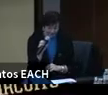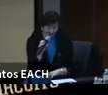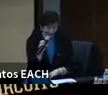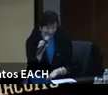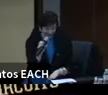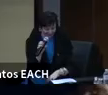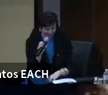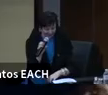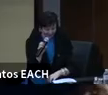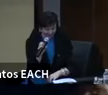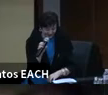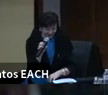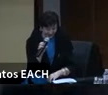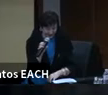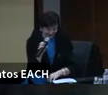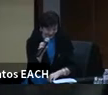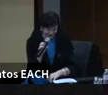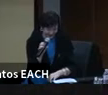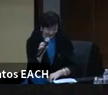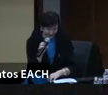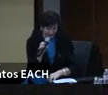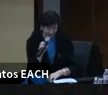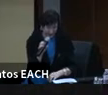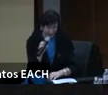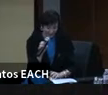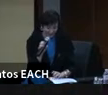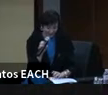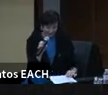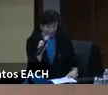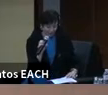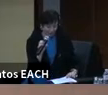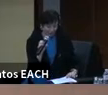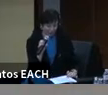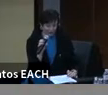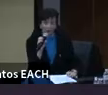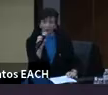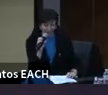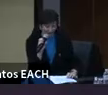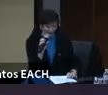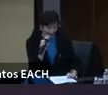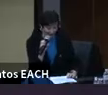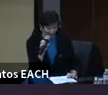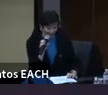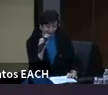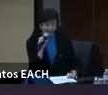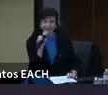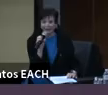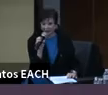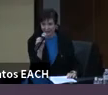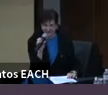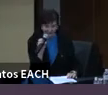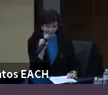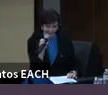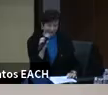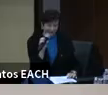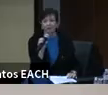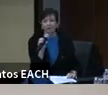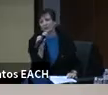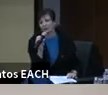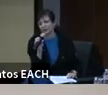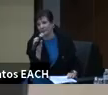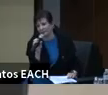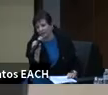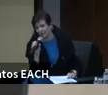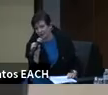Quando dizemos dos horizontes digitais, estamos realmente só falando de contas a pagar, do sedentarismo e da